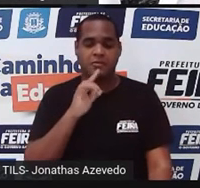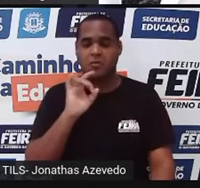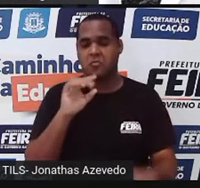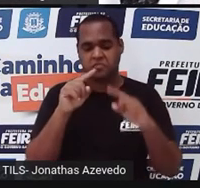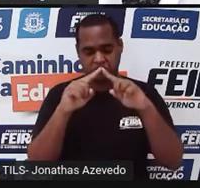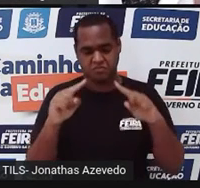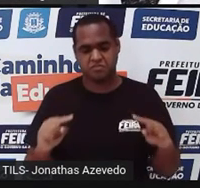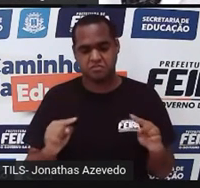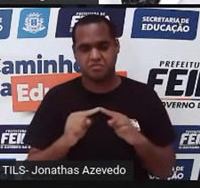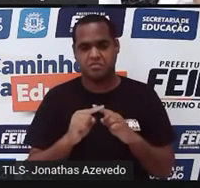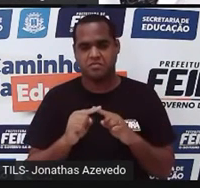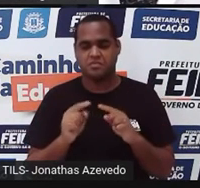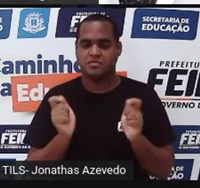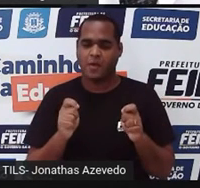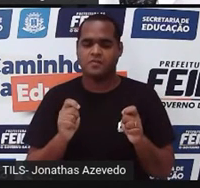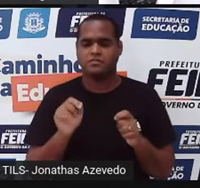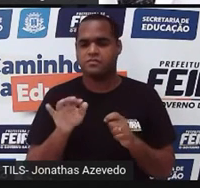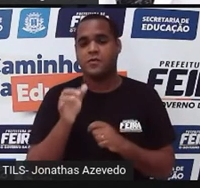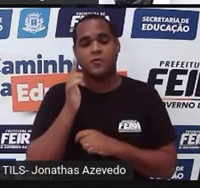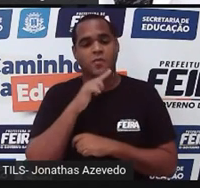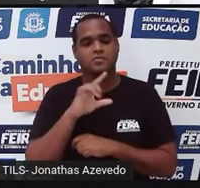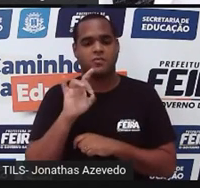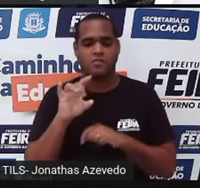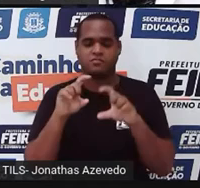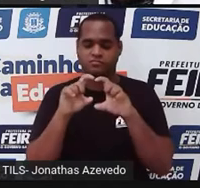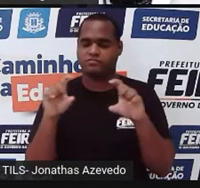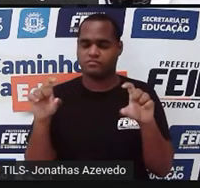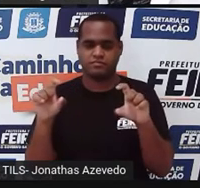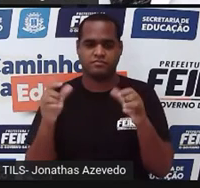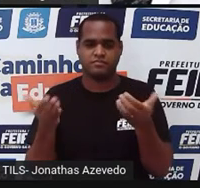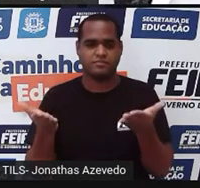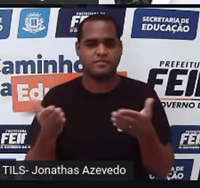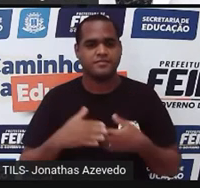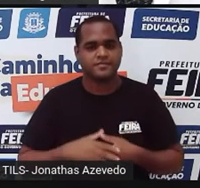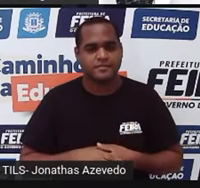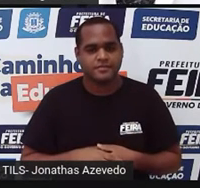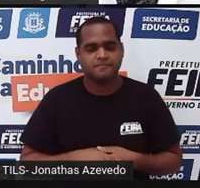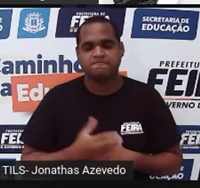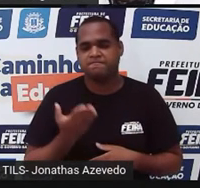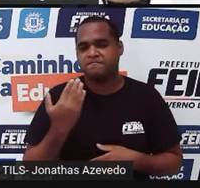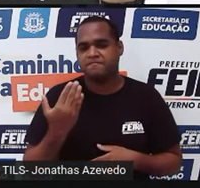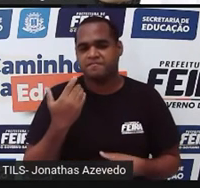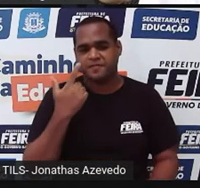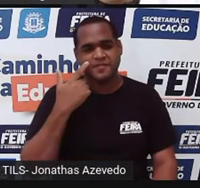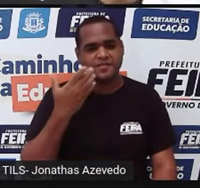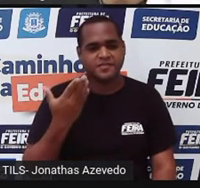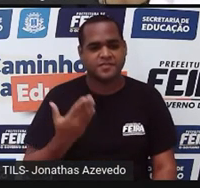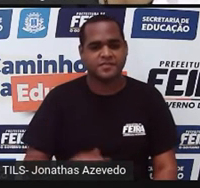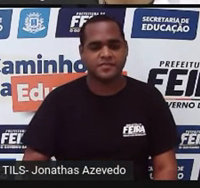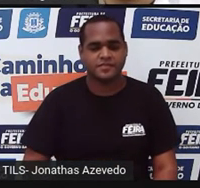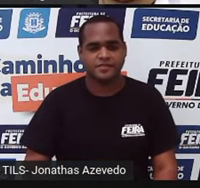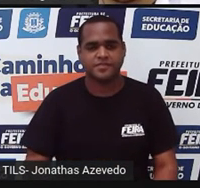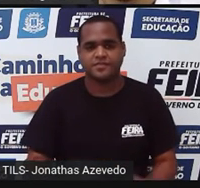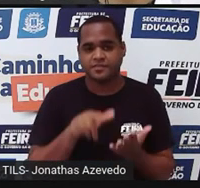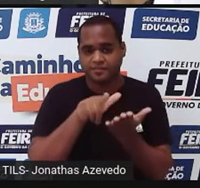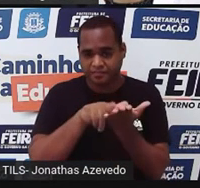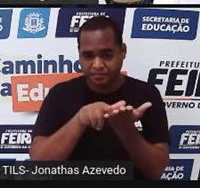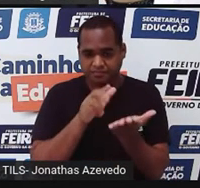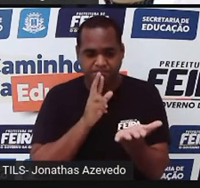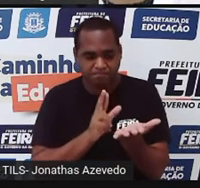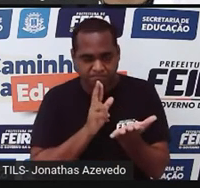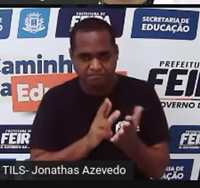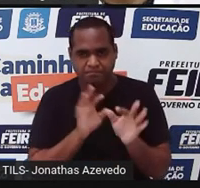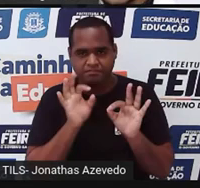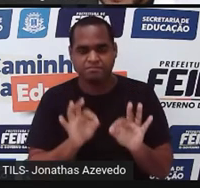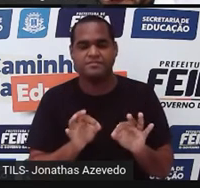triângulos. Mas aqui a gente está achando só retângulos. Certo? Então, vem comigo. Vamos rascunhar. Tá bom?